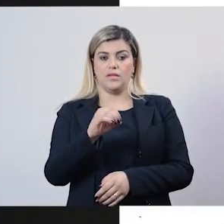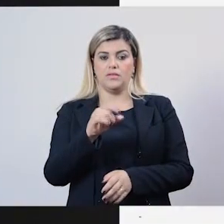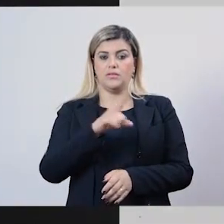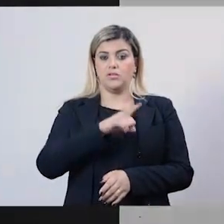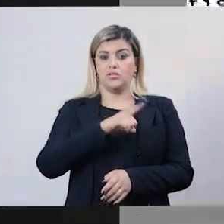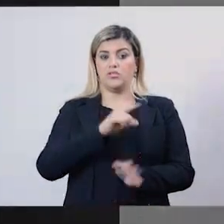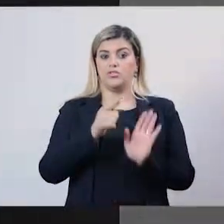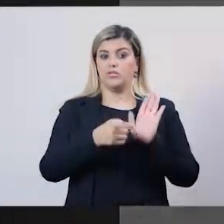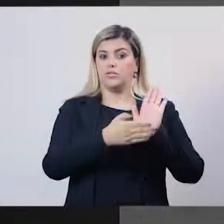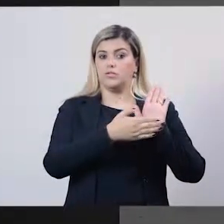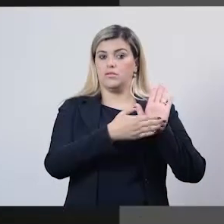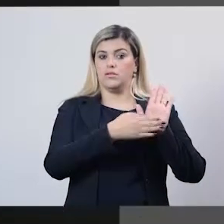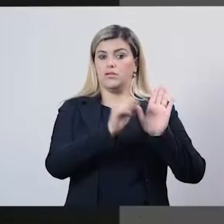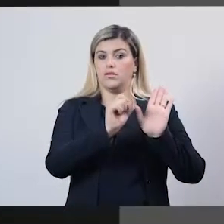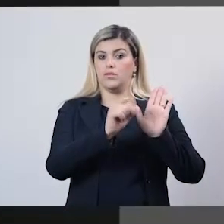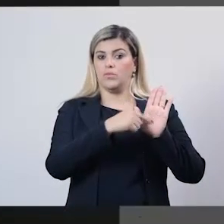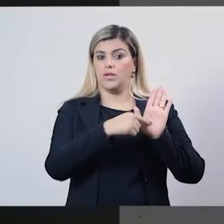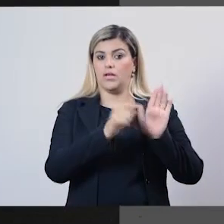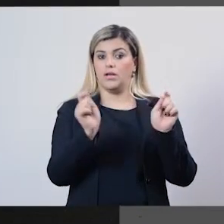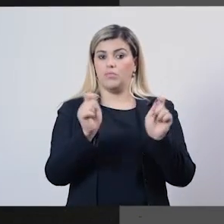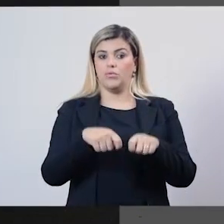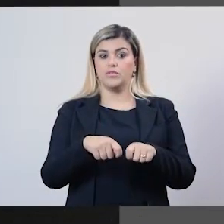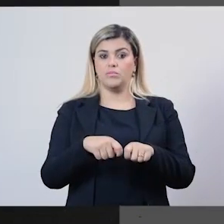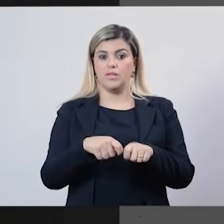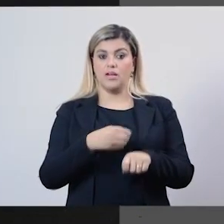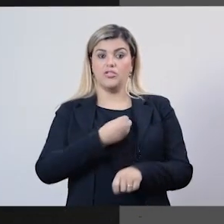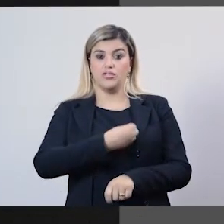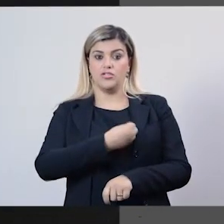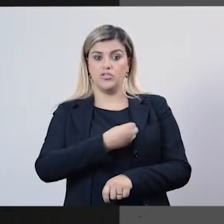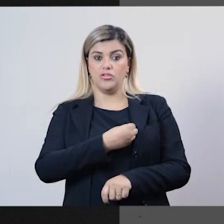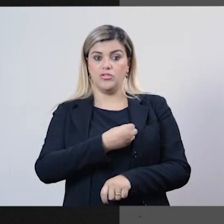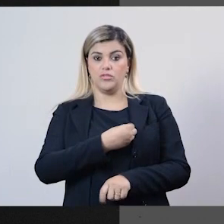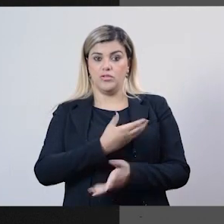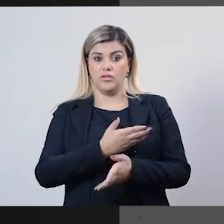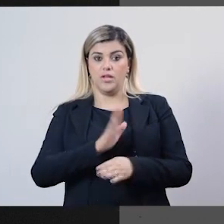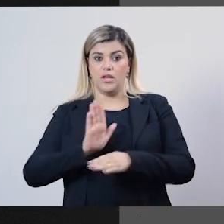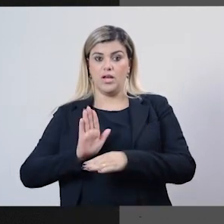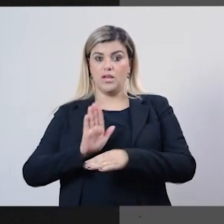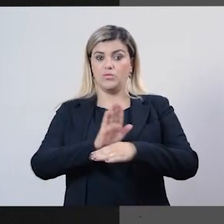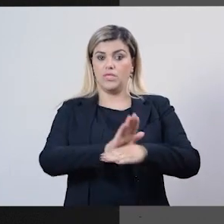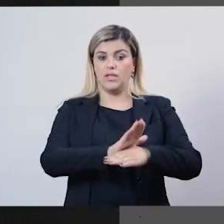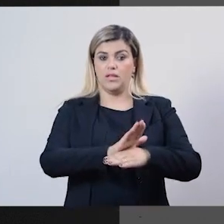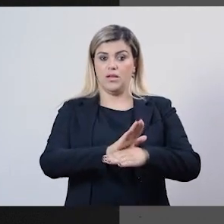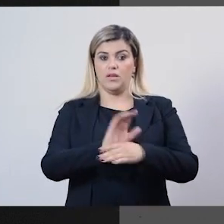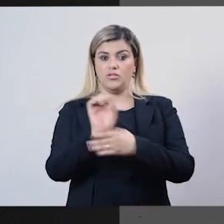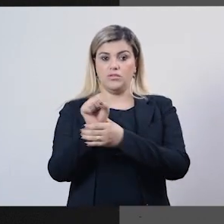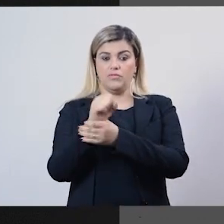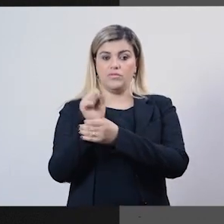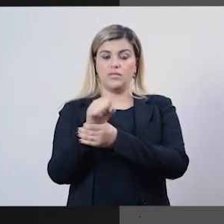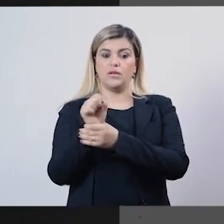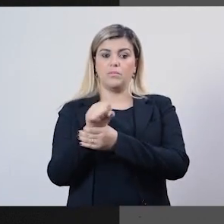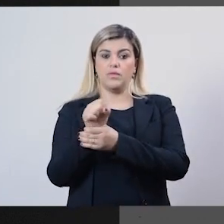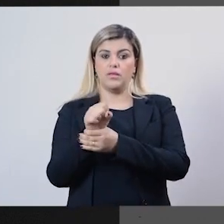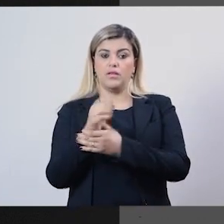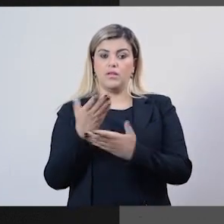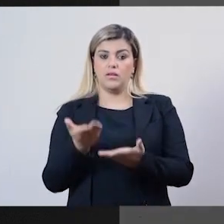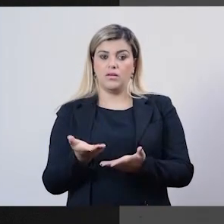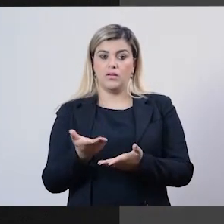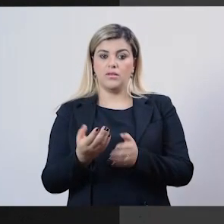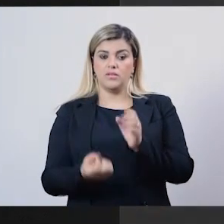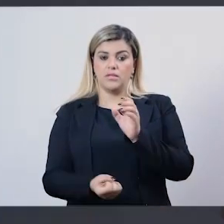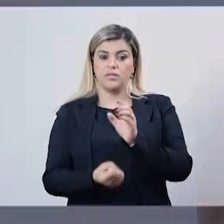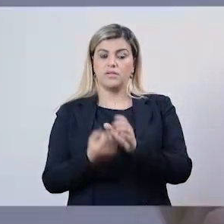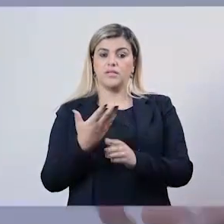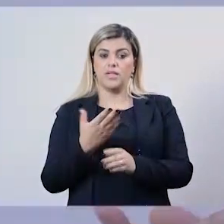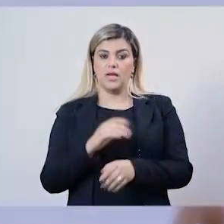possibilidade de existência de um profissional chamado auxiliar de fisioterapia, que teria que ser criado por uma